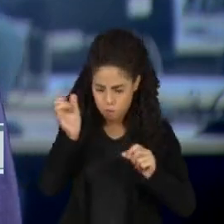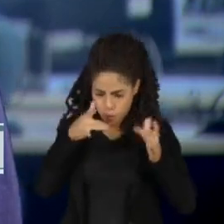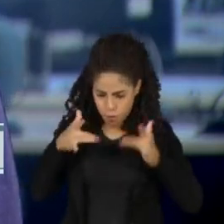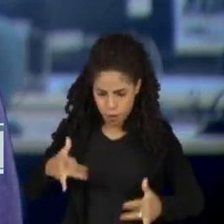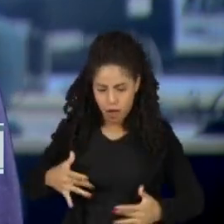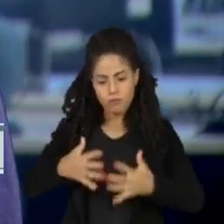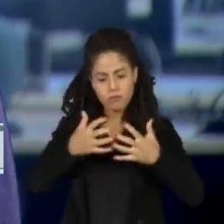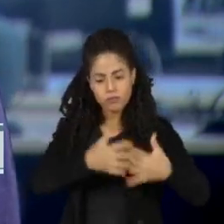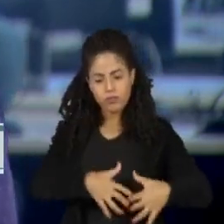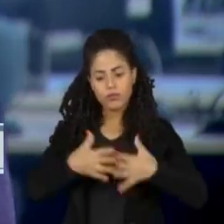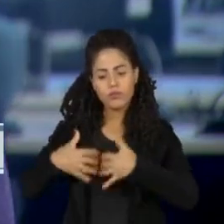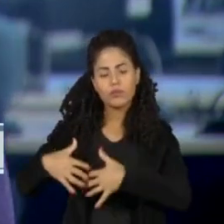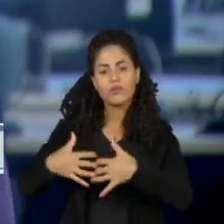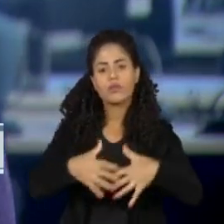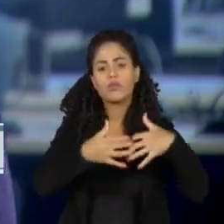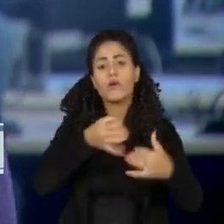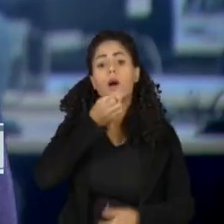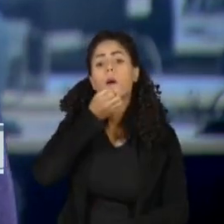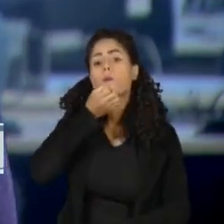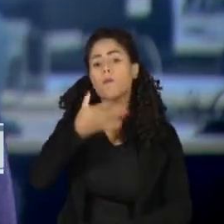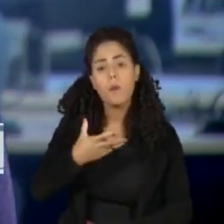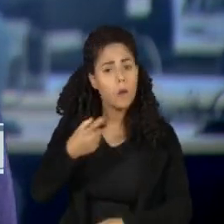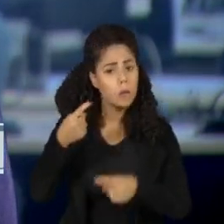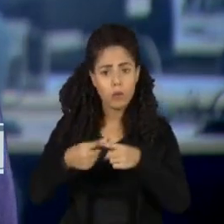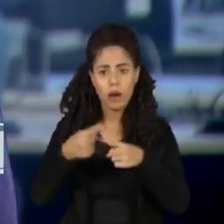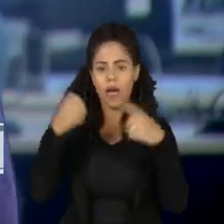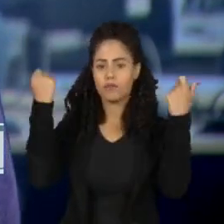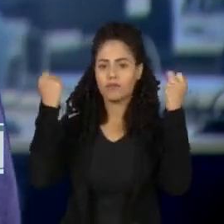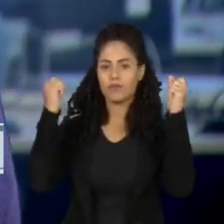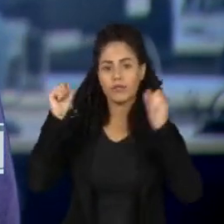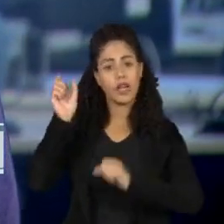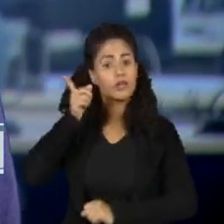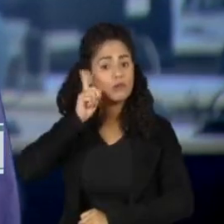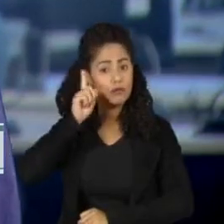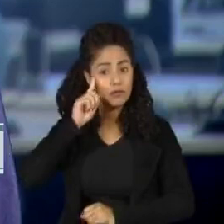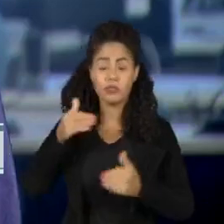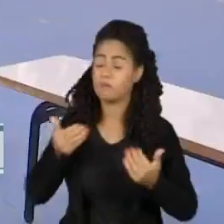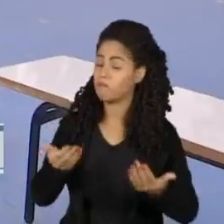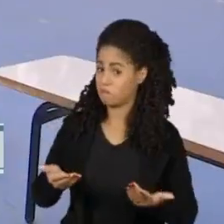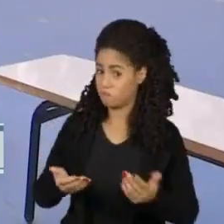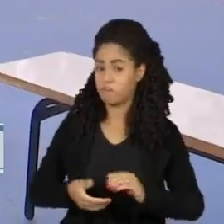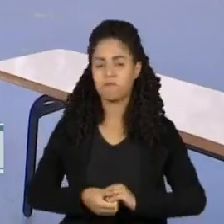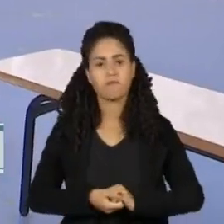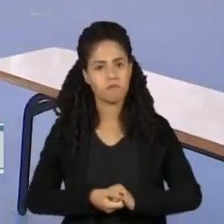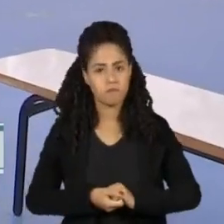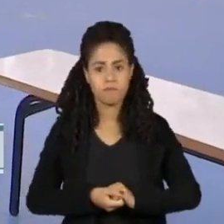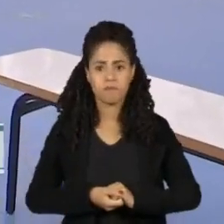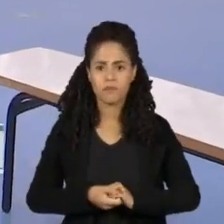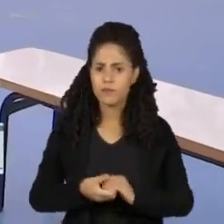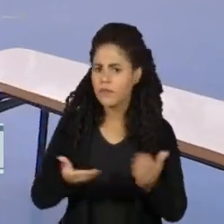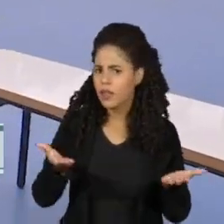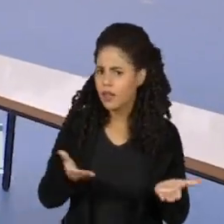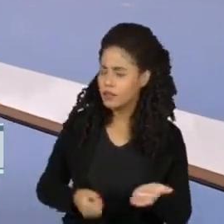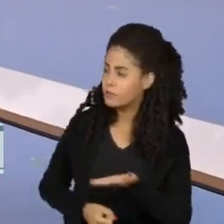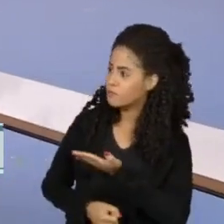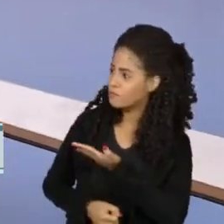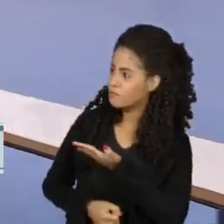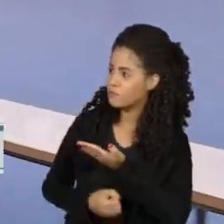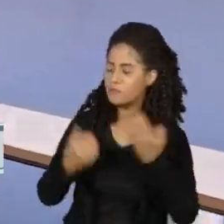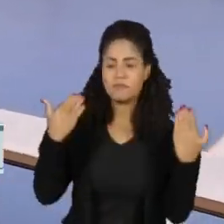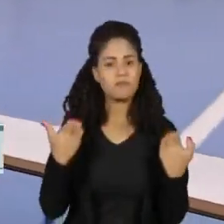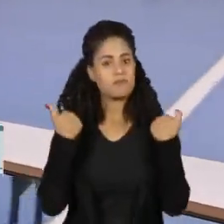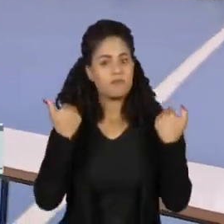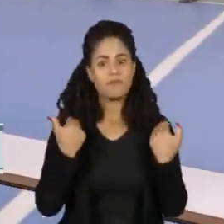funcionou melhor contra as doenças respiratórias naqueles que se exercitaram mais. Esse momento aqui é de grande